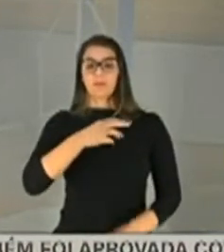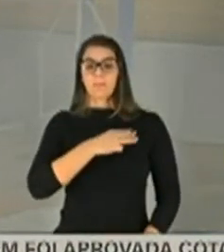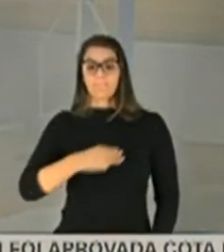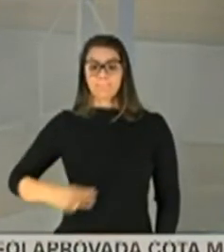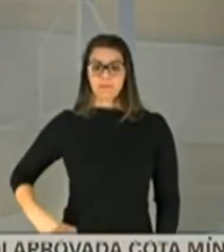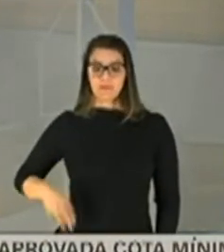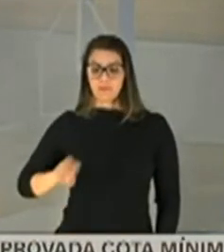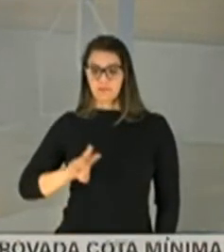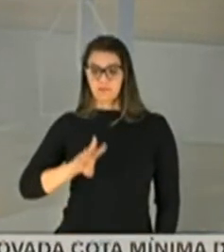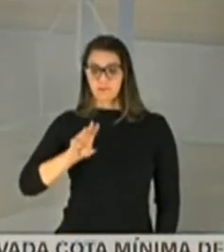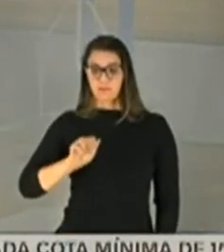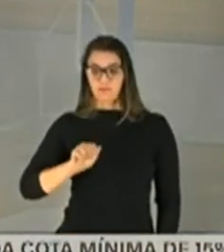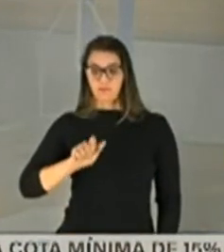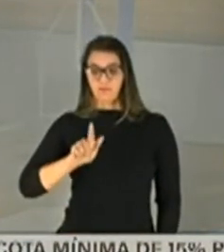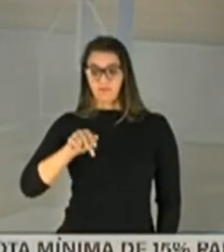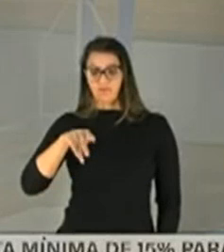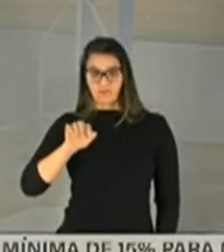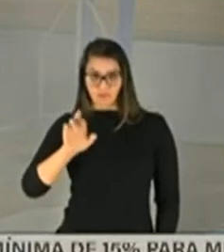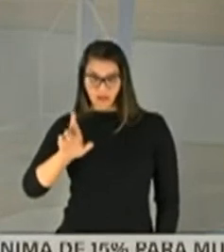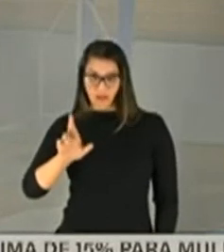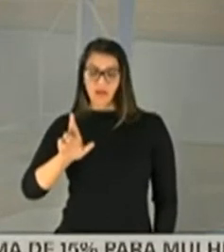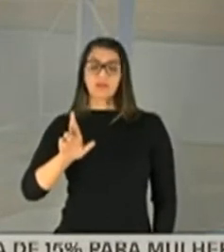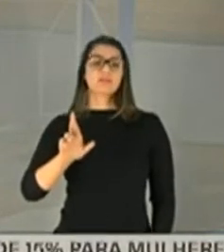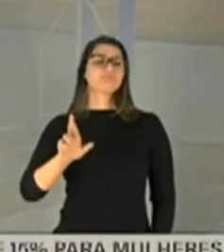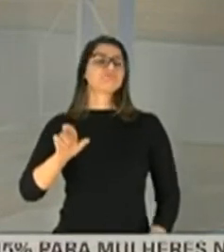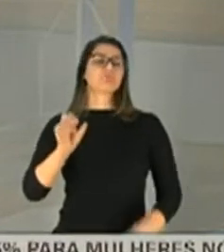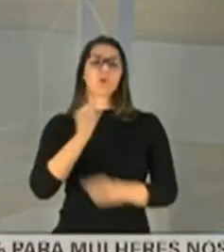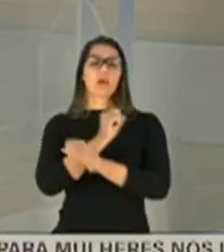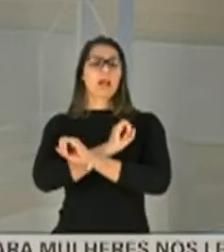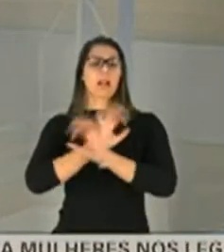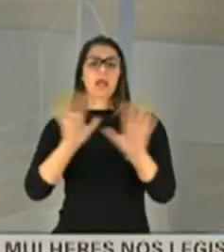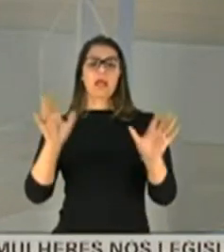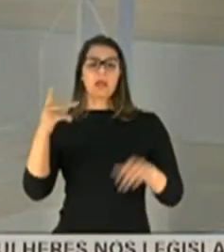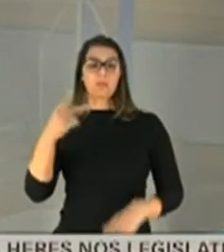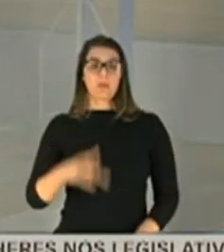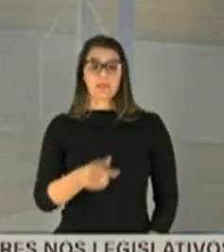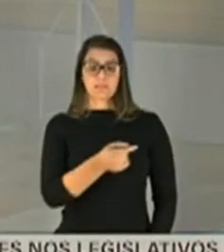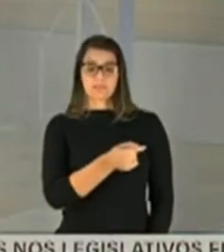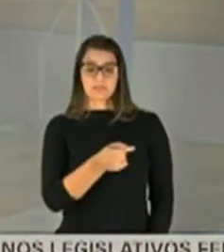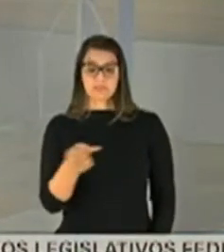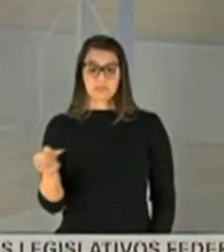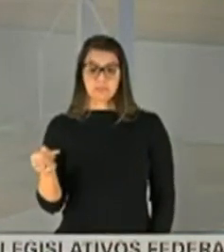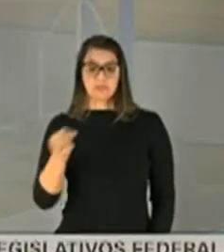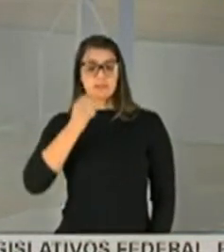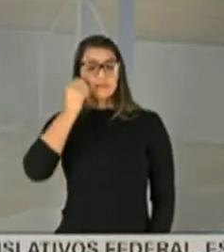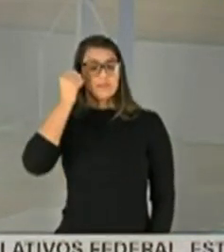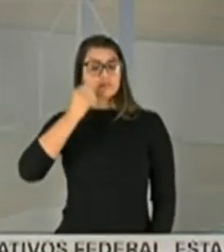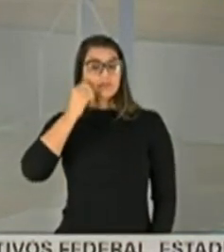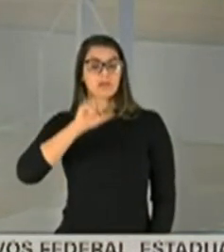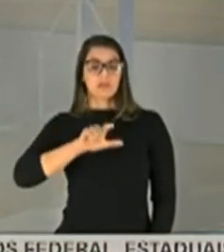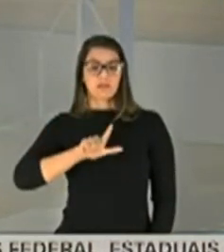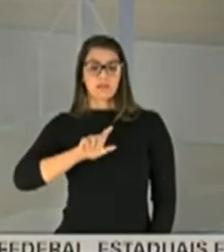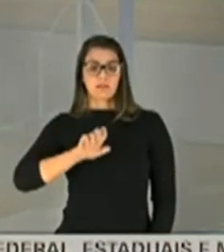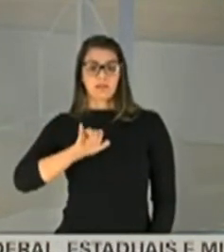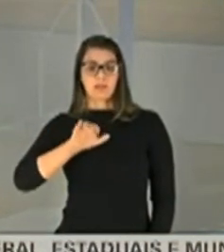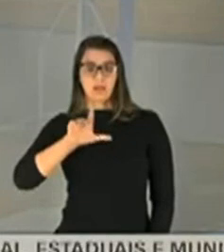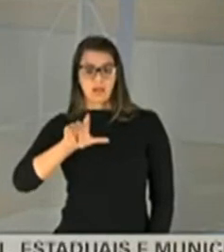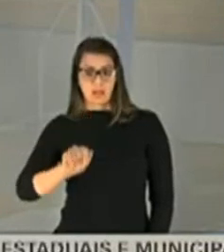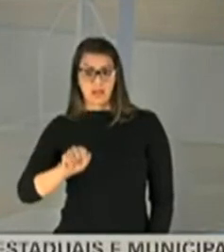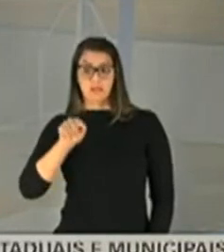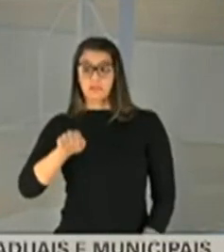CGU. Ficou muito claro, essa semana, senadora Leila, isso está evidente,